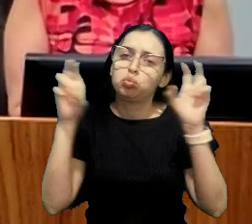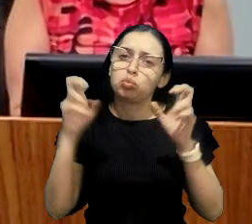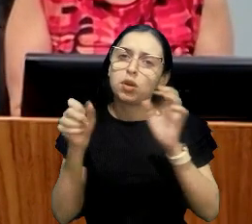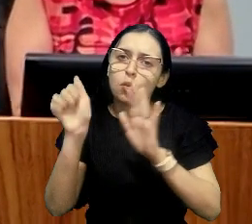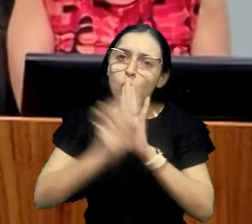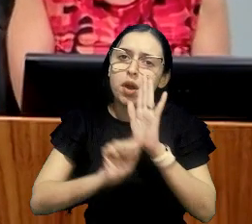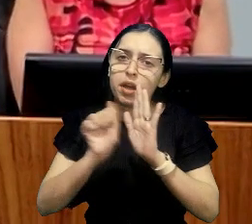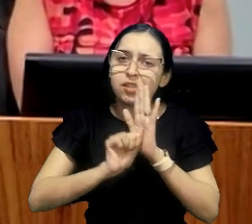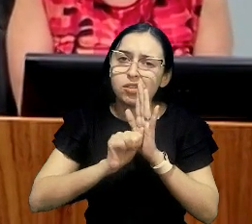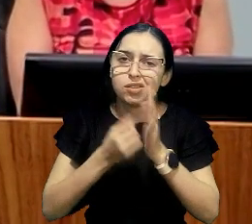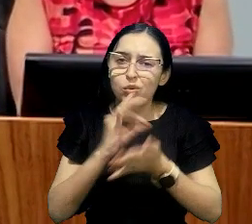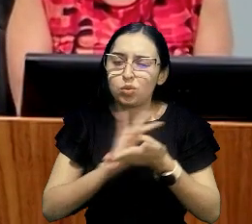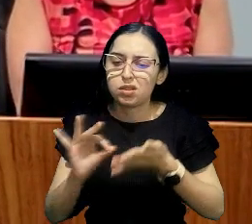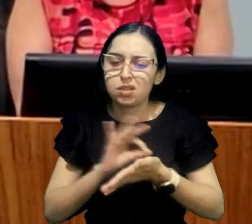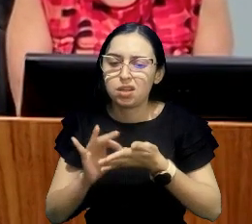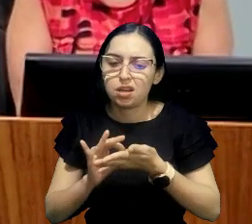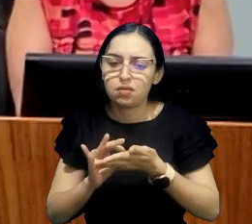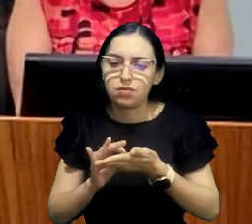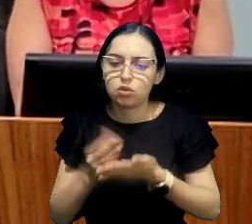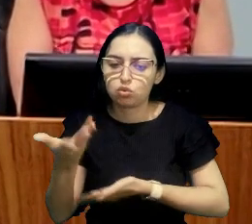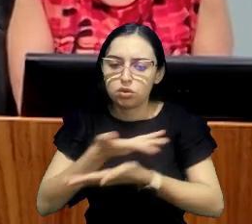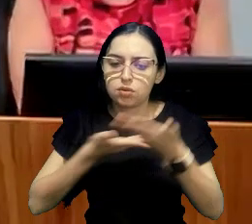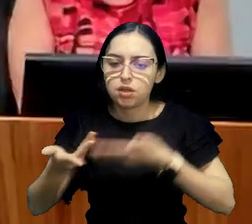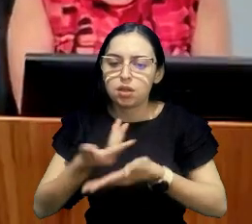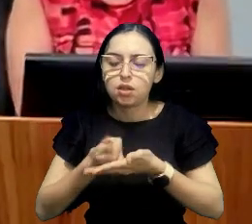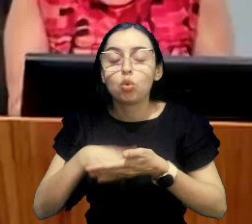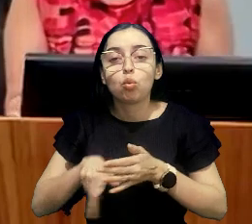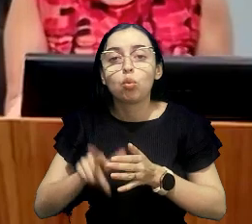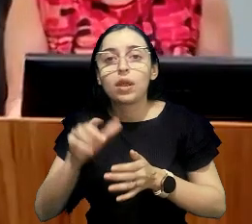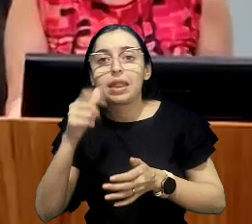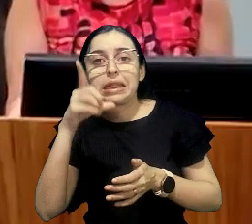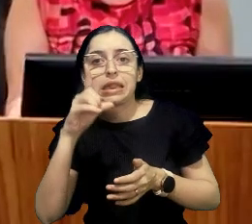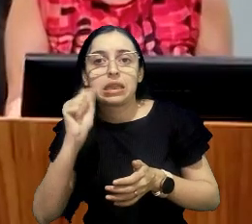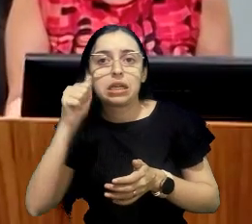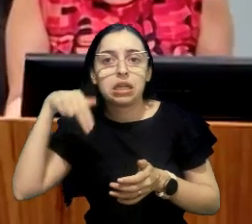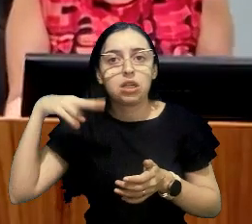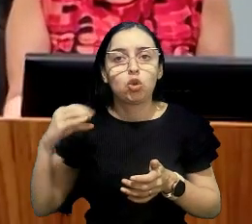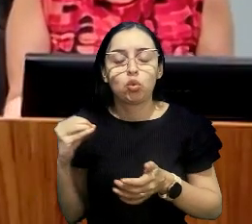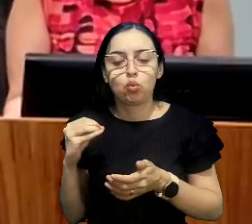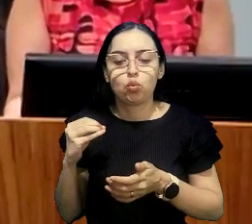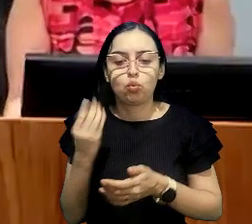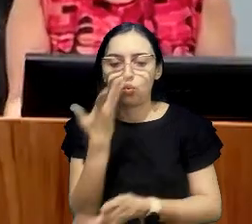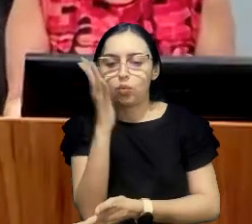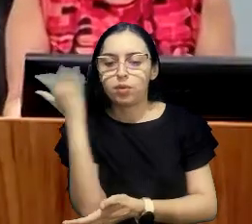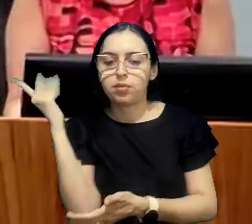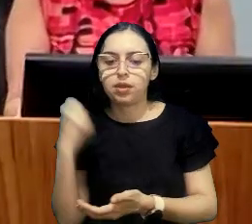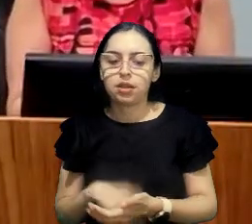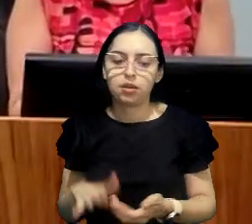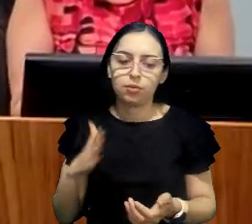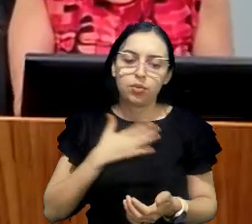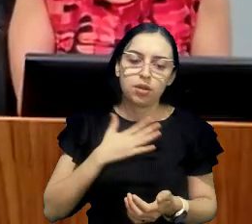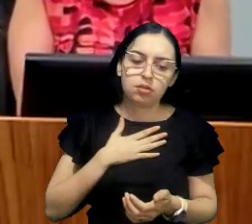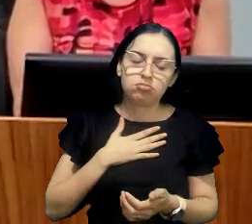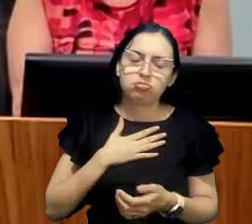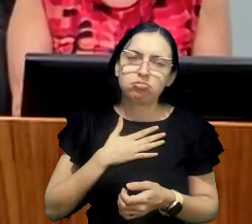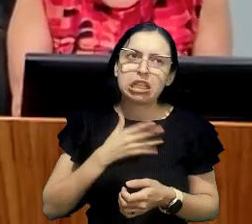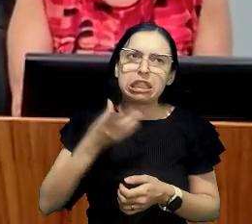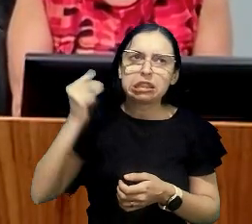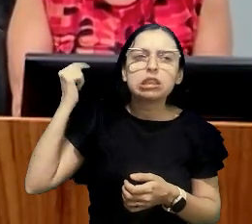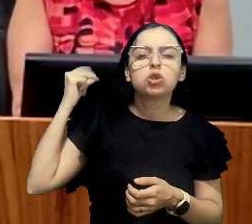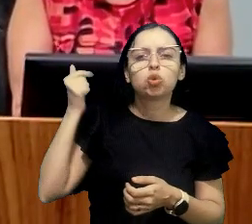prescritibilidade da reparação do dano ambiental e foi em 2000